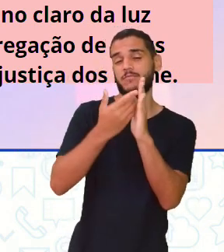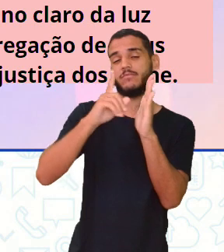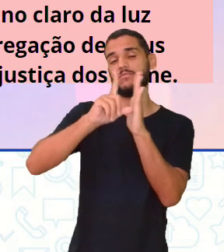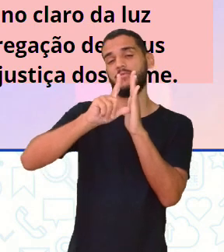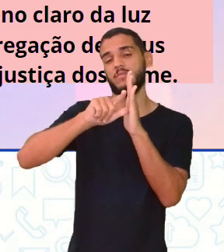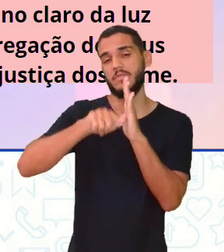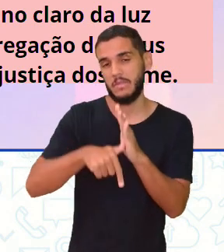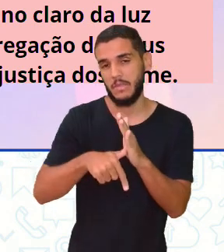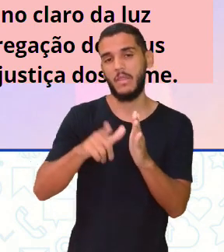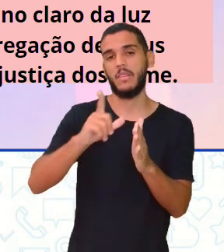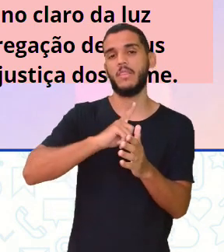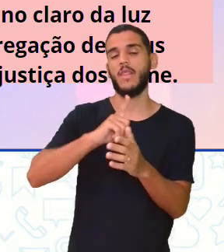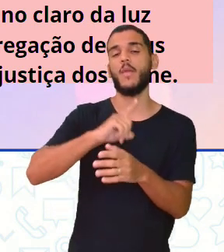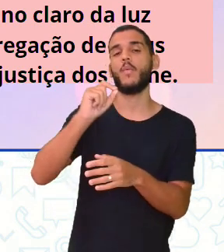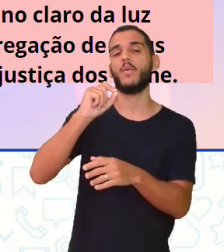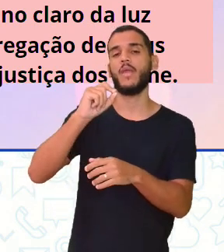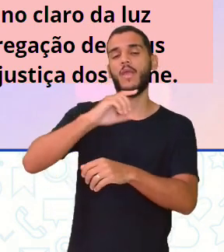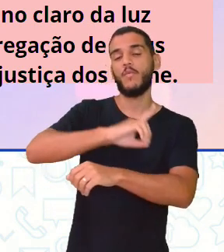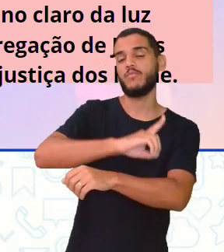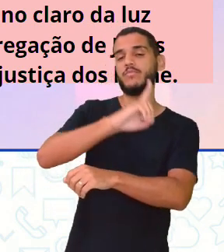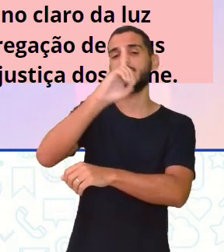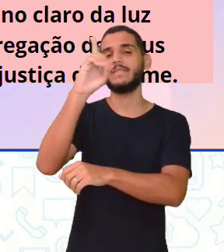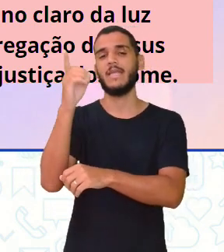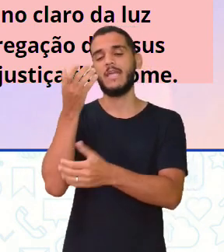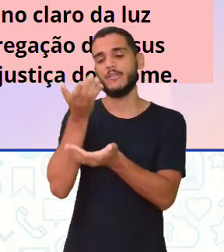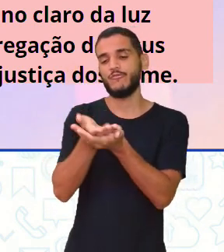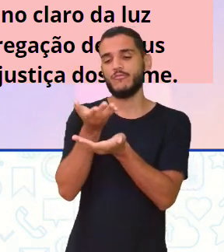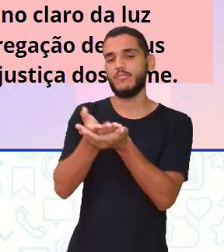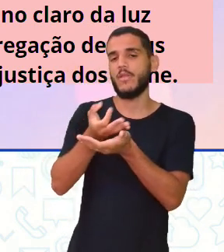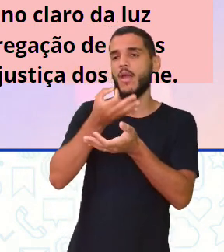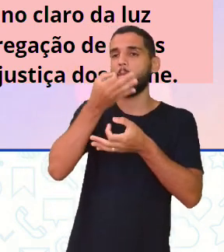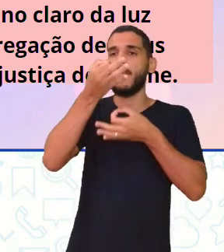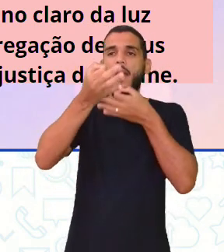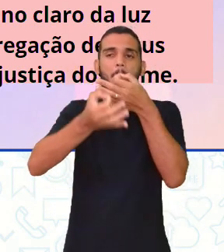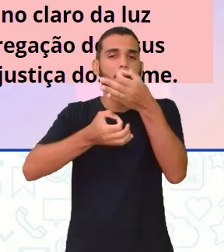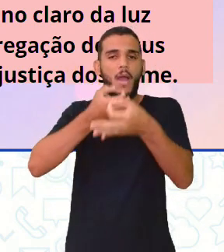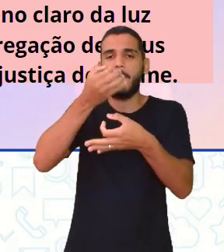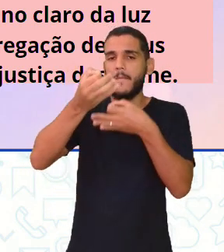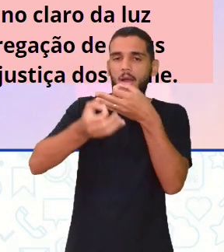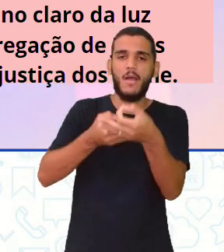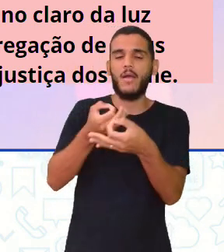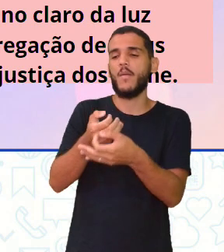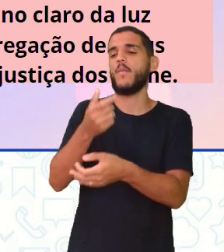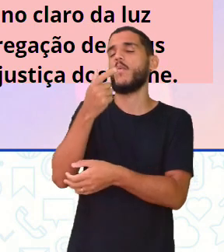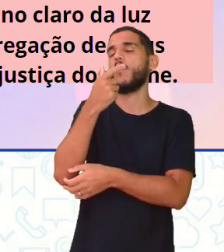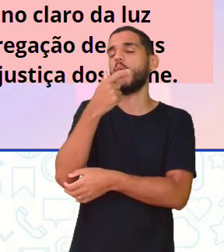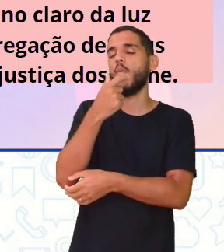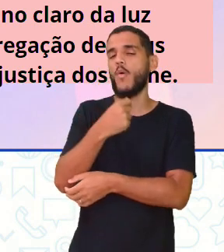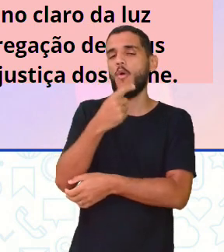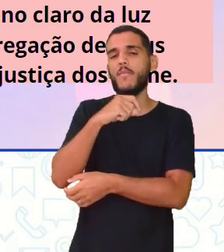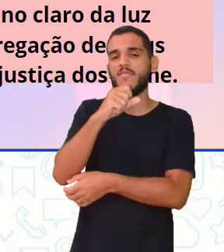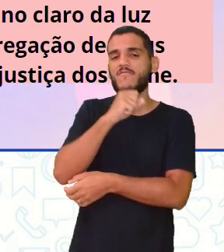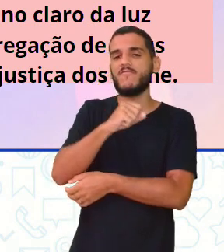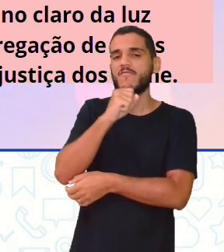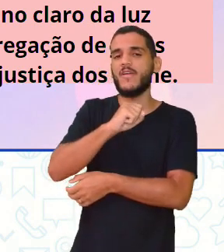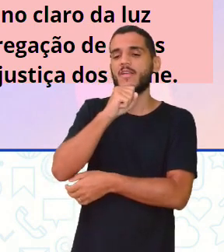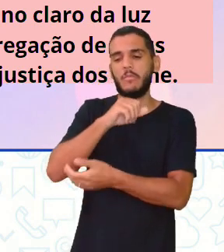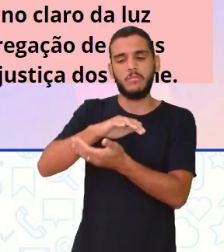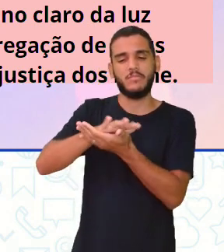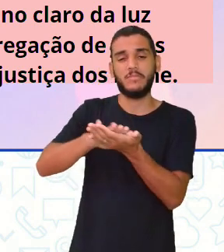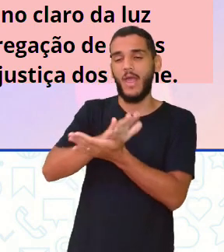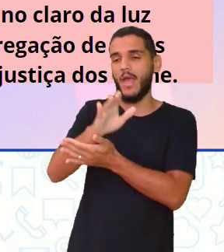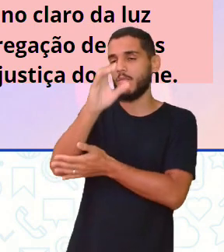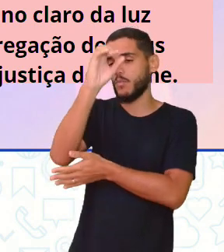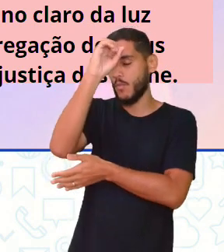tinha uma parte do dia, onde estudei algum mês, com um velho camponês que quase nada sabia.